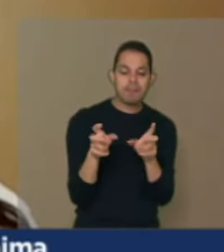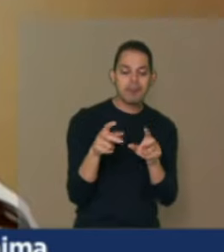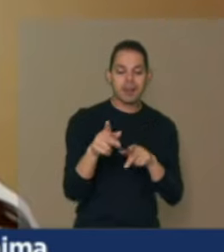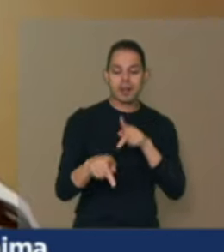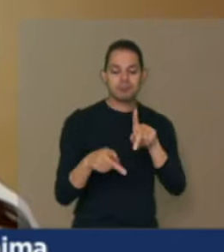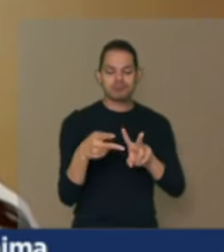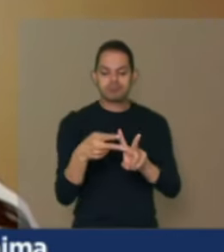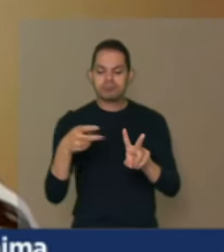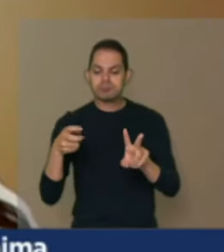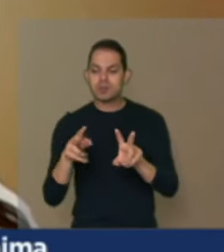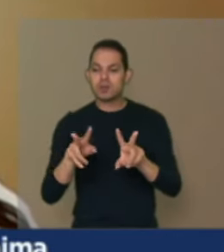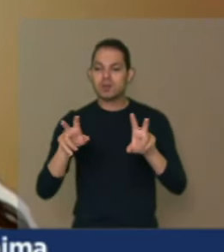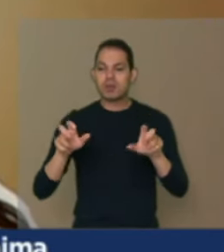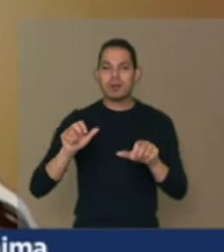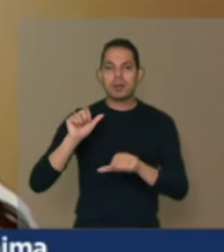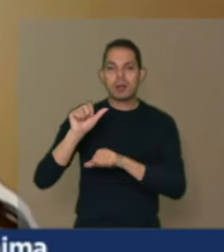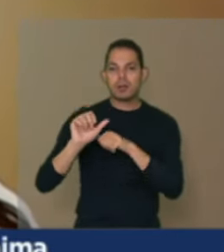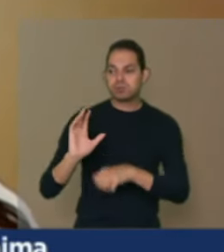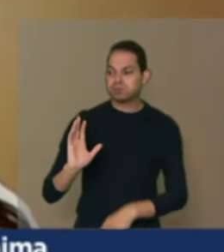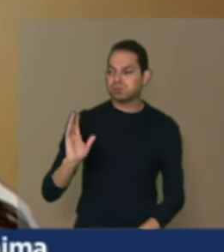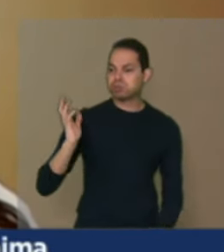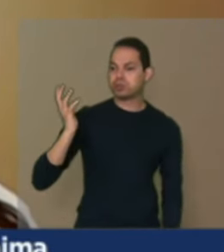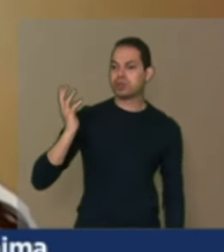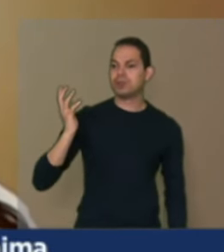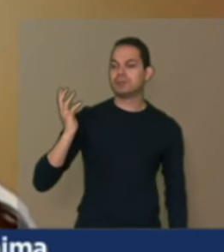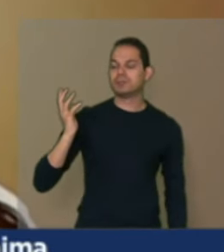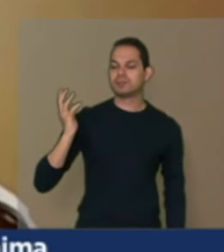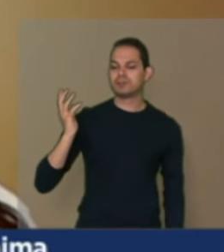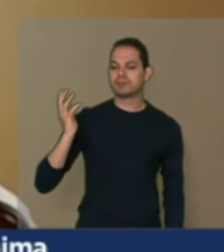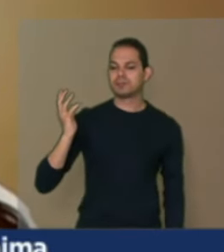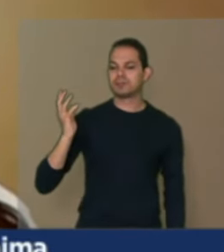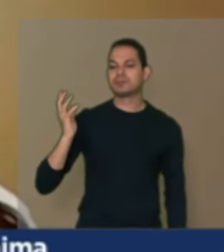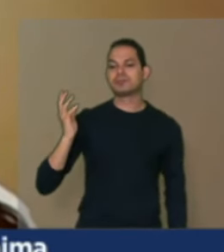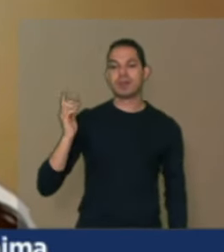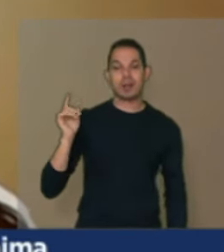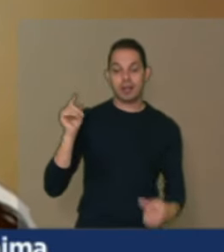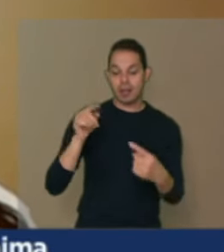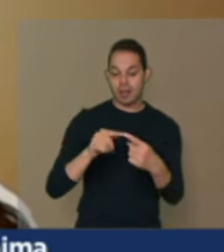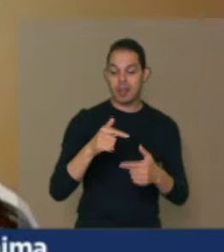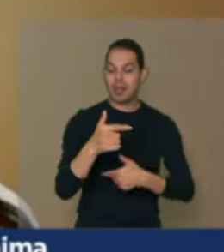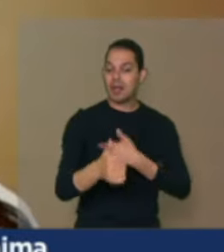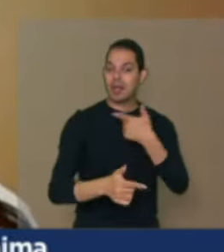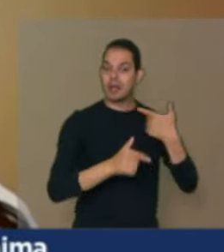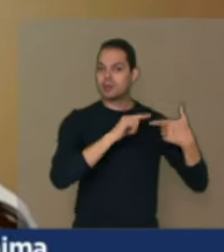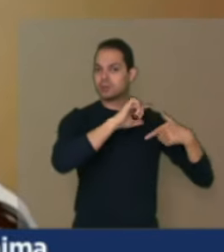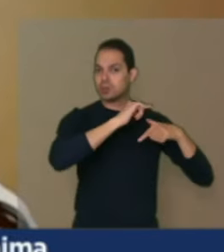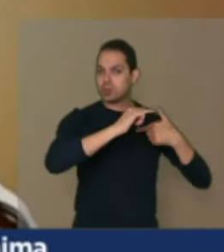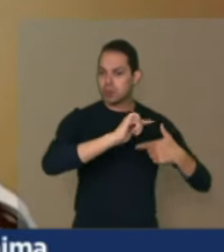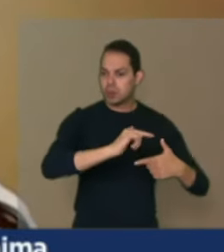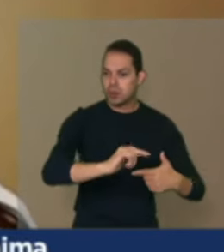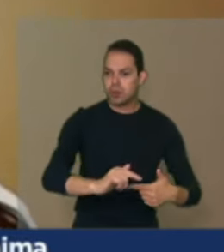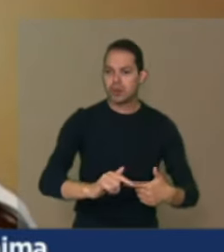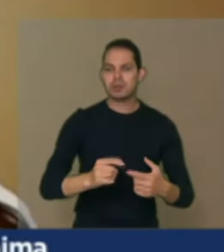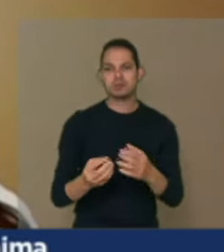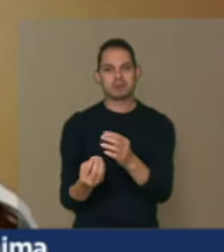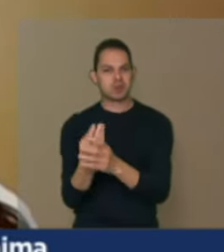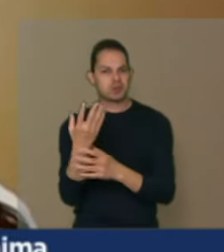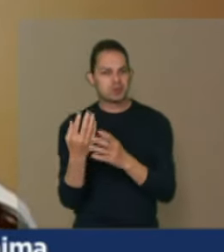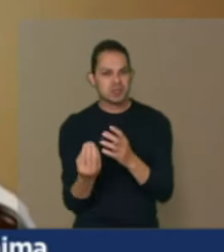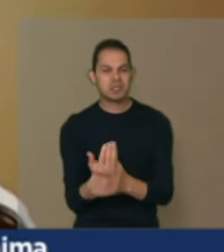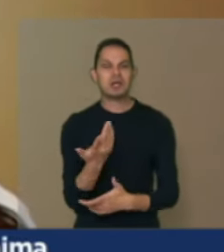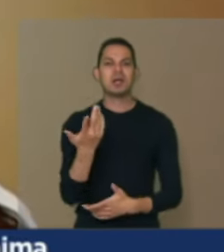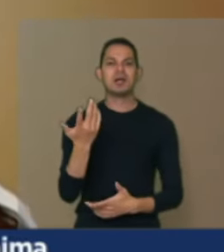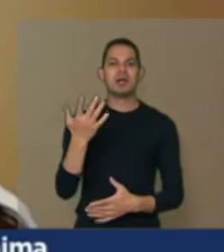relação às mudanças climáticas elas estão diretamente ligadas às suas atividades tradicionais seja ela de produção seja ela de